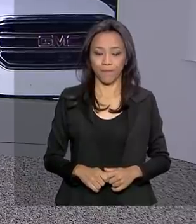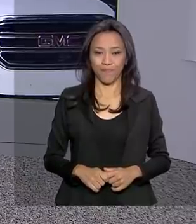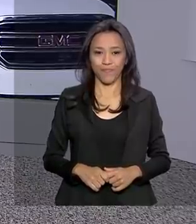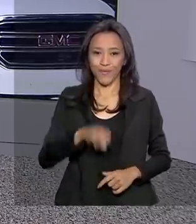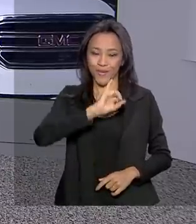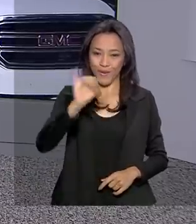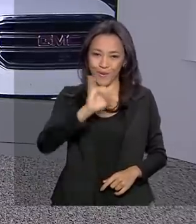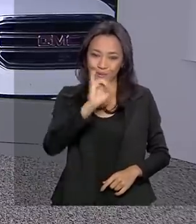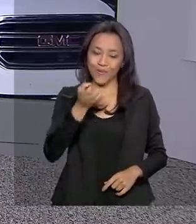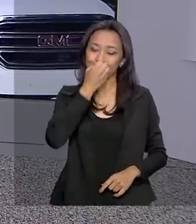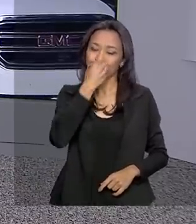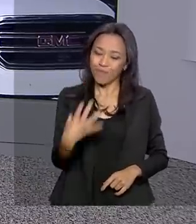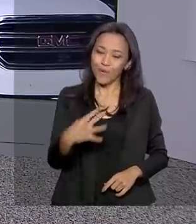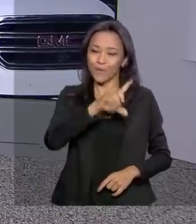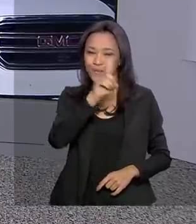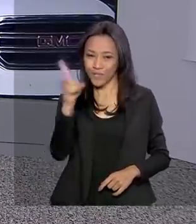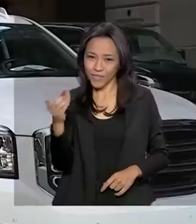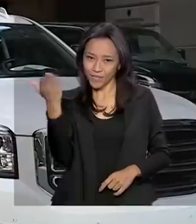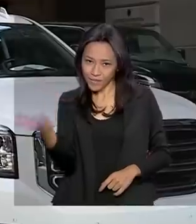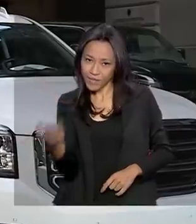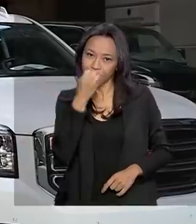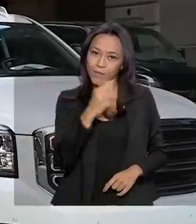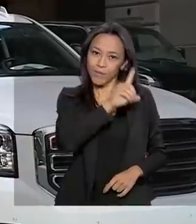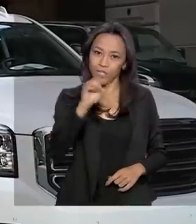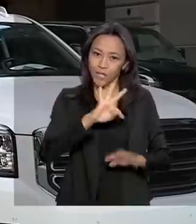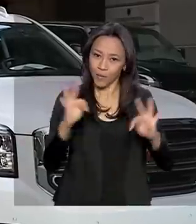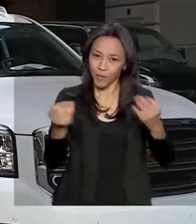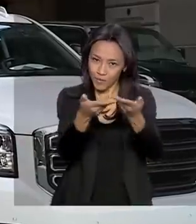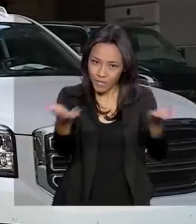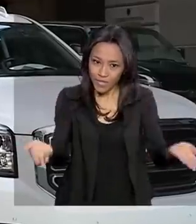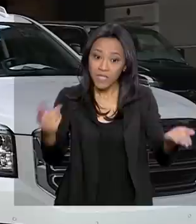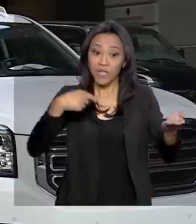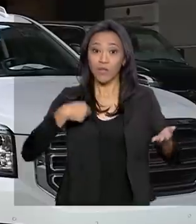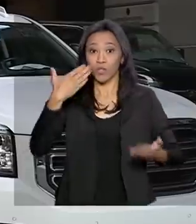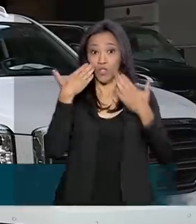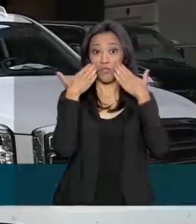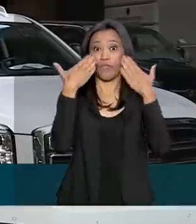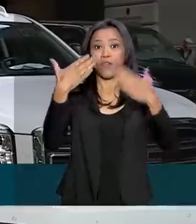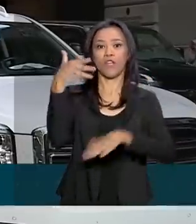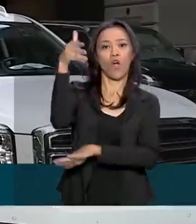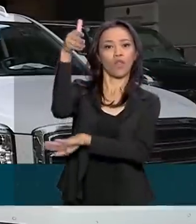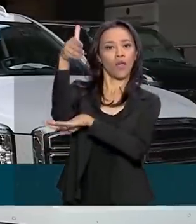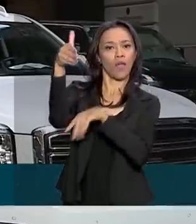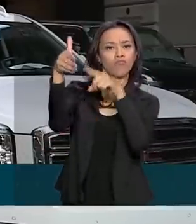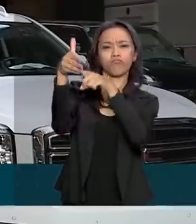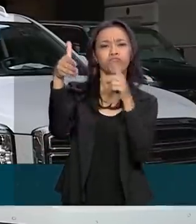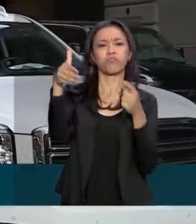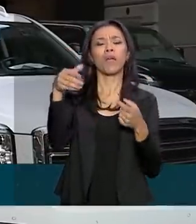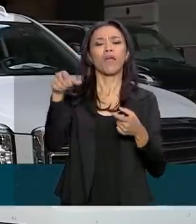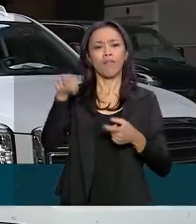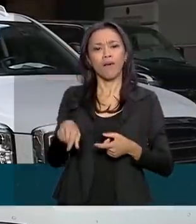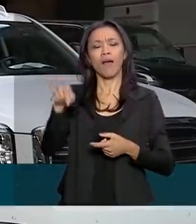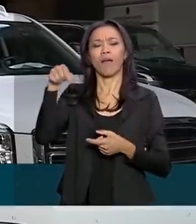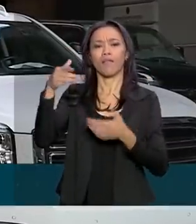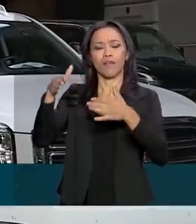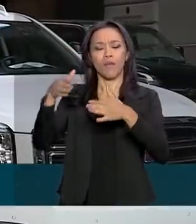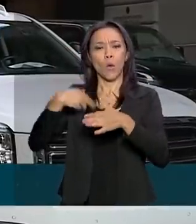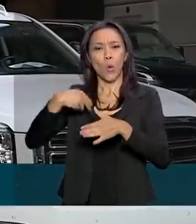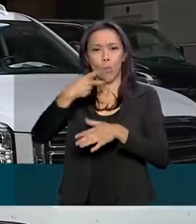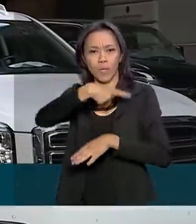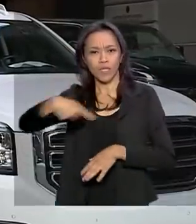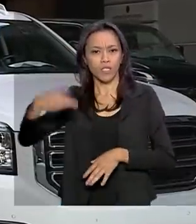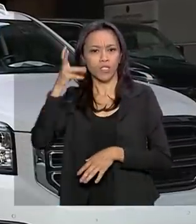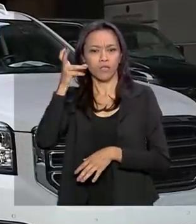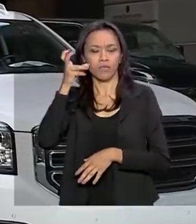Oi Renata, bom dia pra você, bom dia a todos. Olha, eu estou em frente aqui ao hotel onde vai ficar o presidente Jair Bolsonaro. Agora são 8